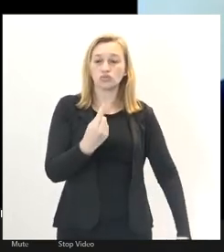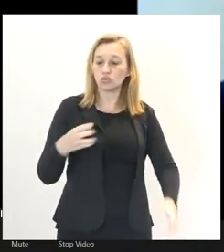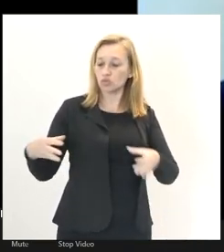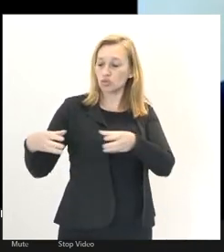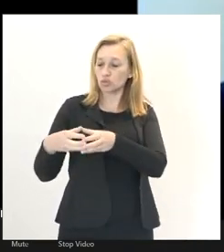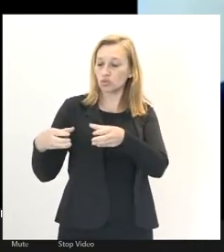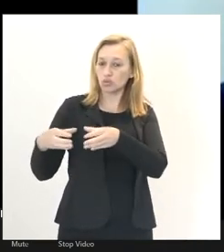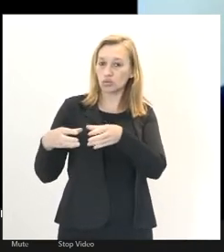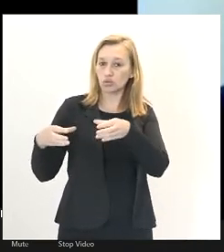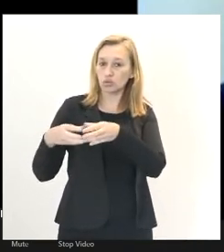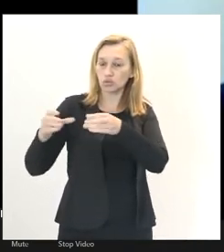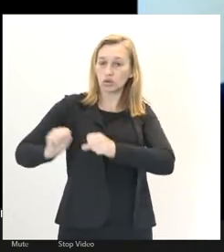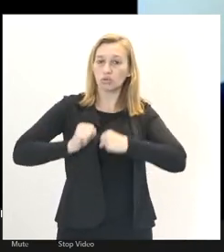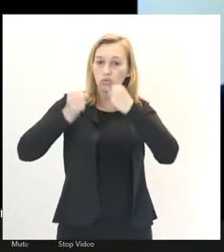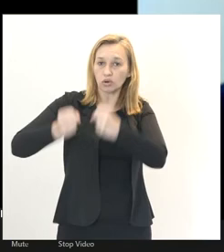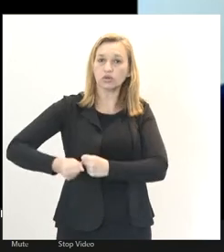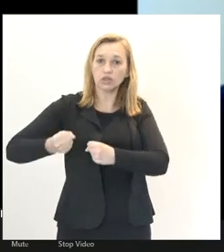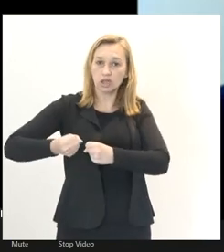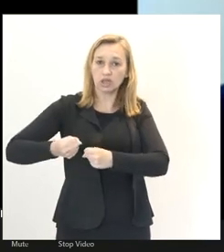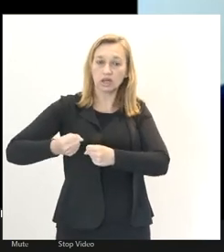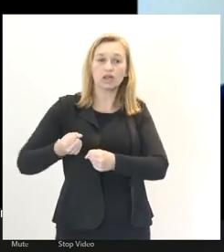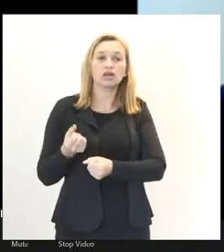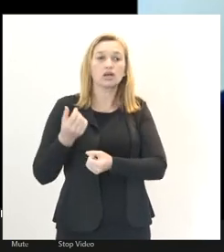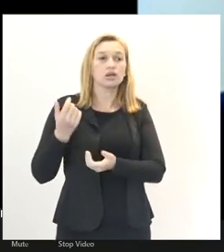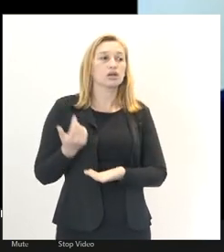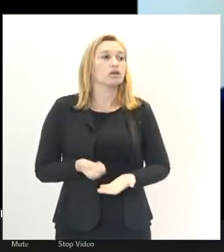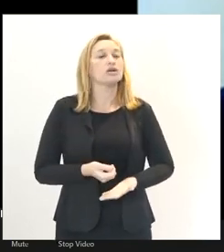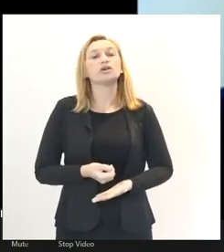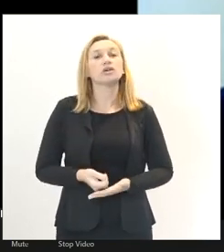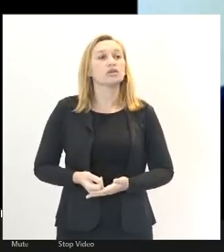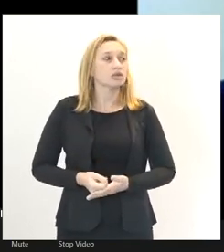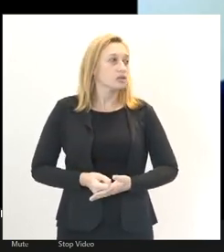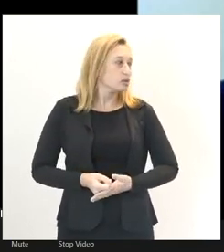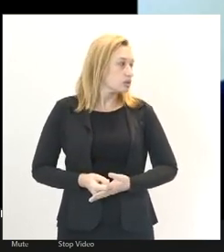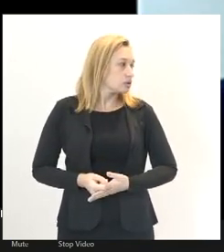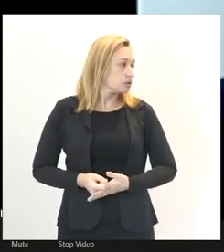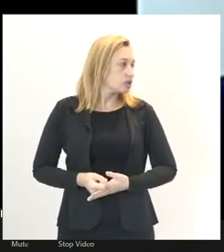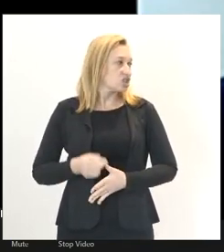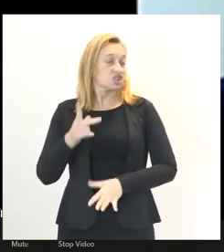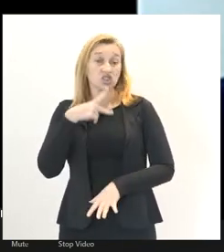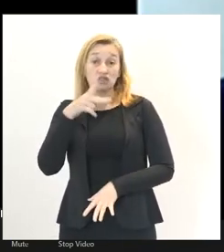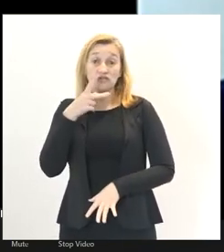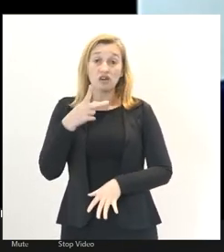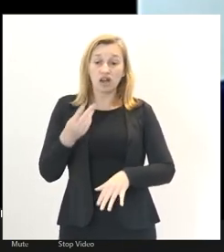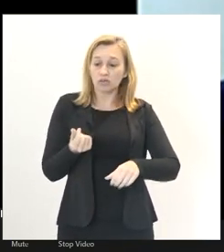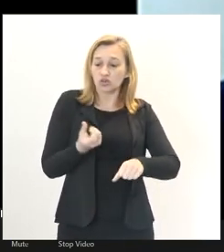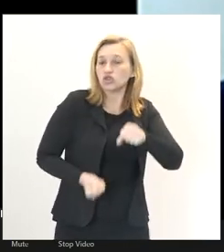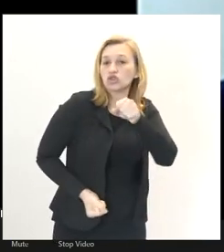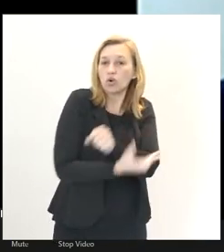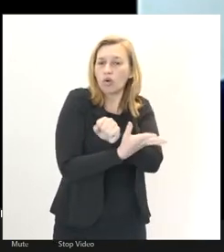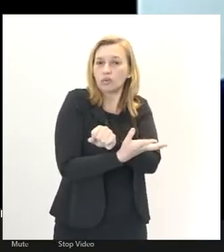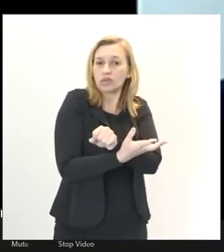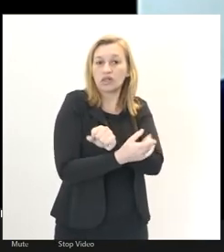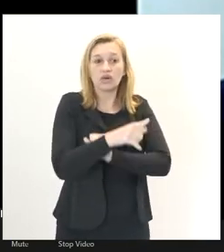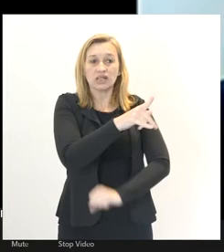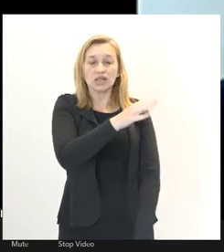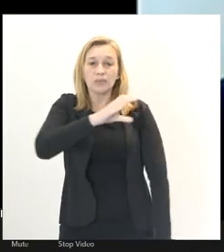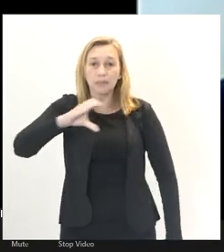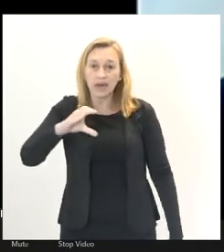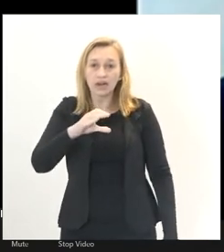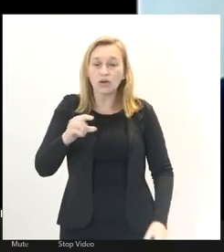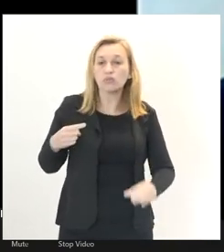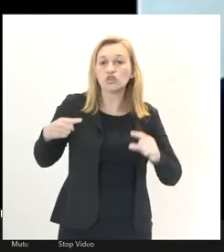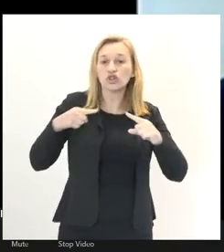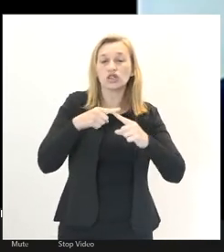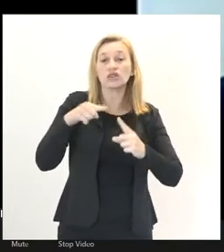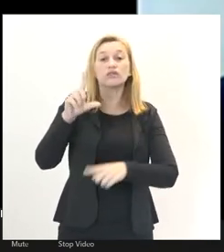abastados economicamente. eles que falam tanto da corrupção, essa PEC tem o objetivo,